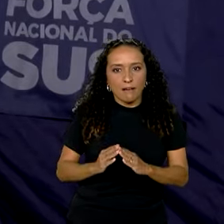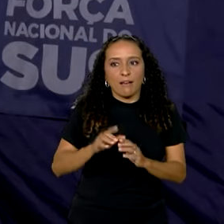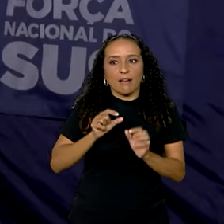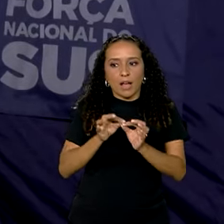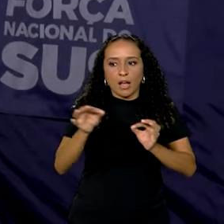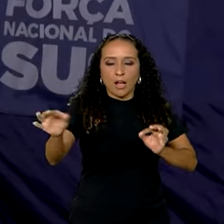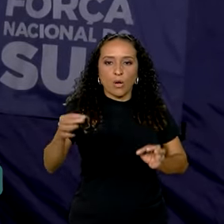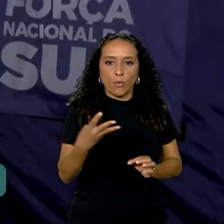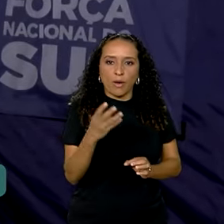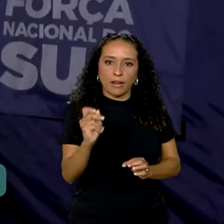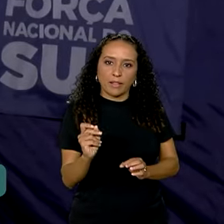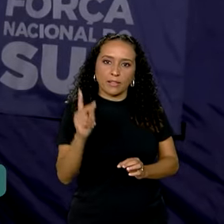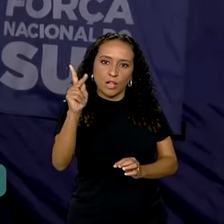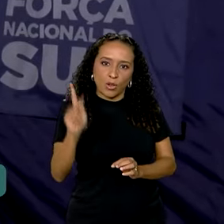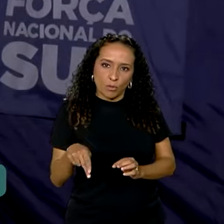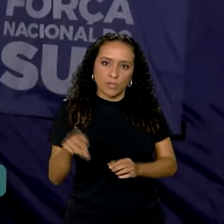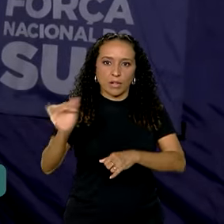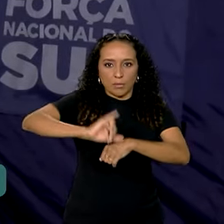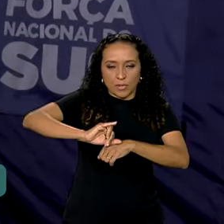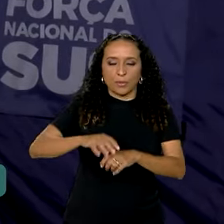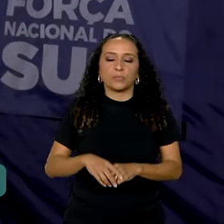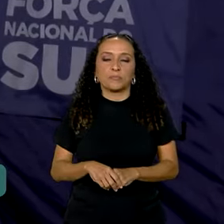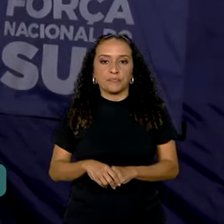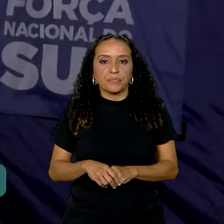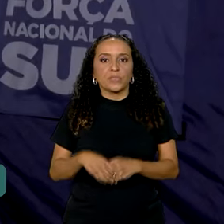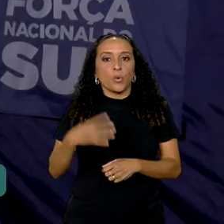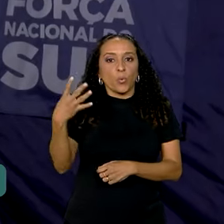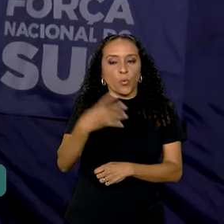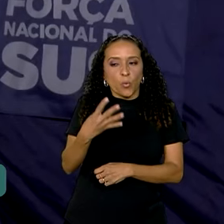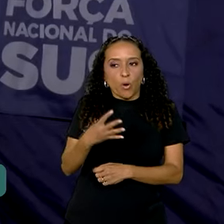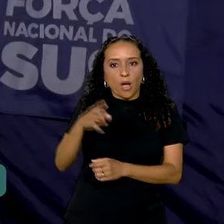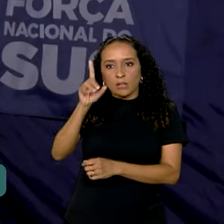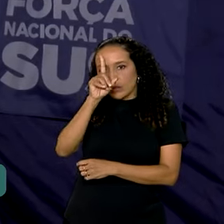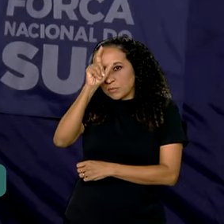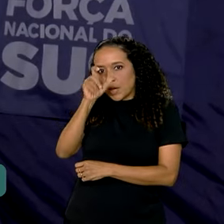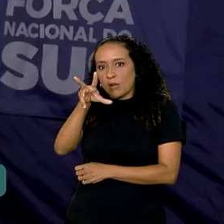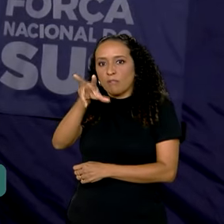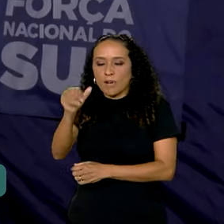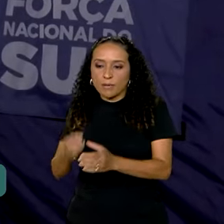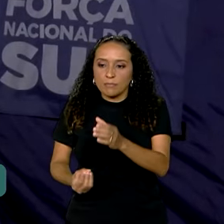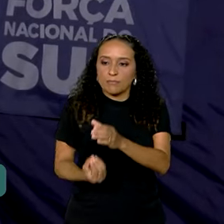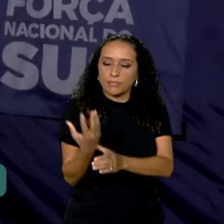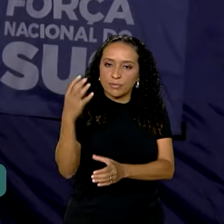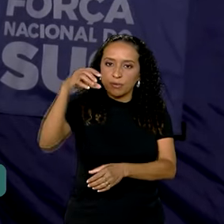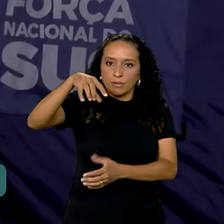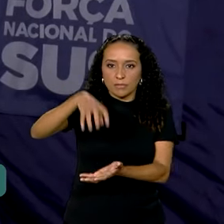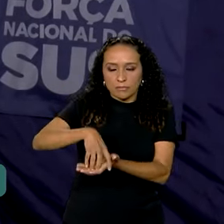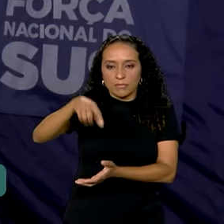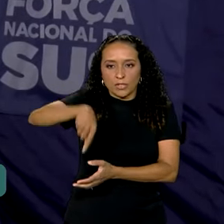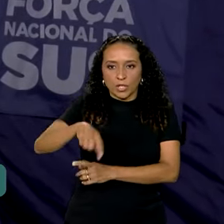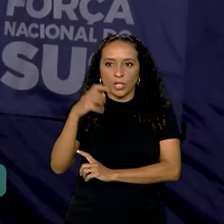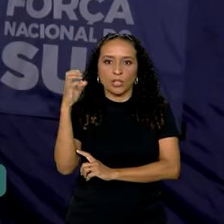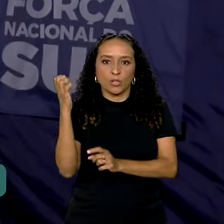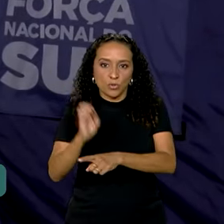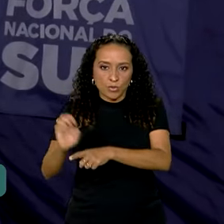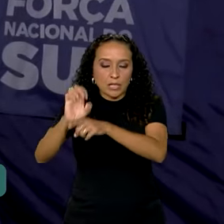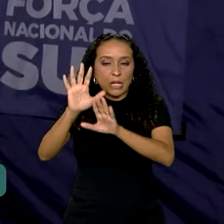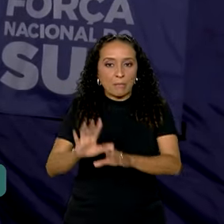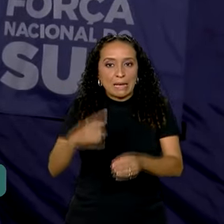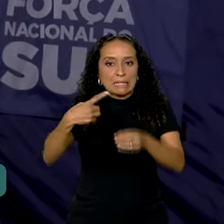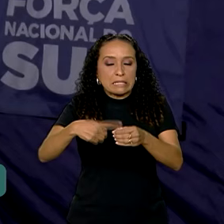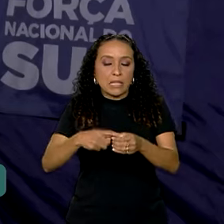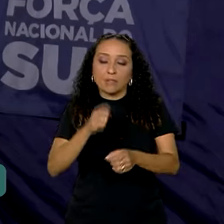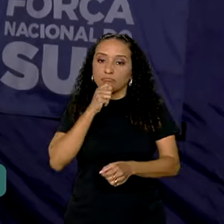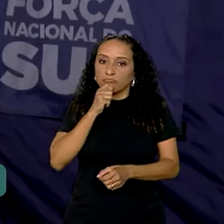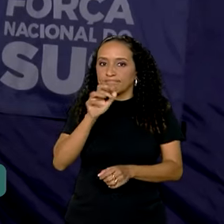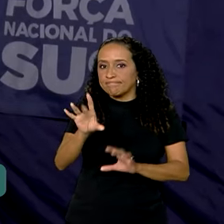fica a 40 quilômetros da capital. Um quarto hospital será instalado aqui no Estado, mas a cidade ainda está